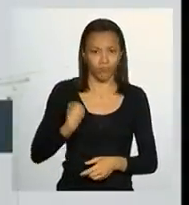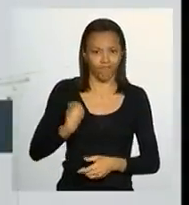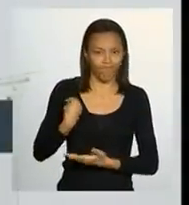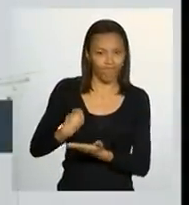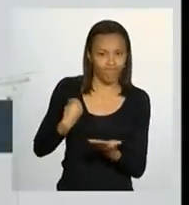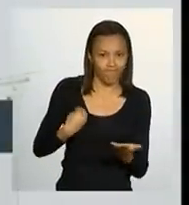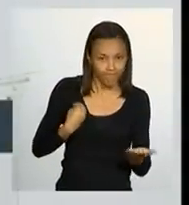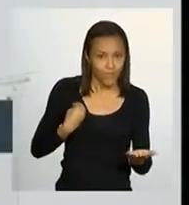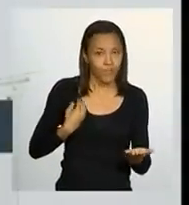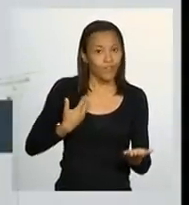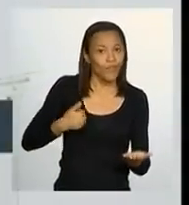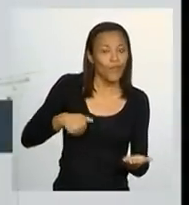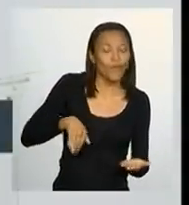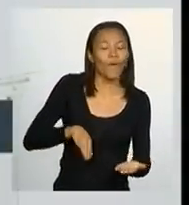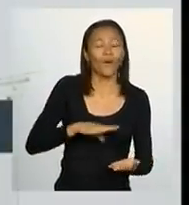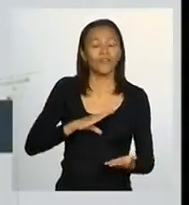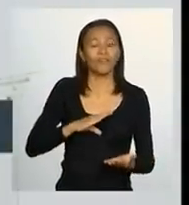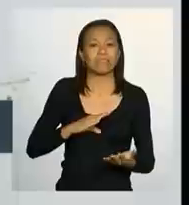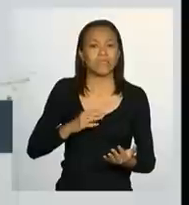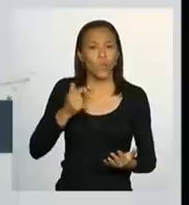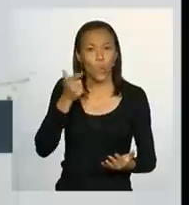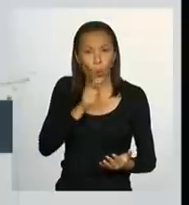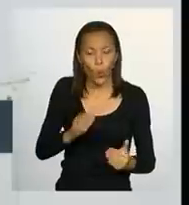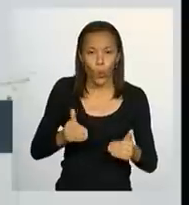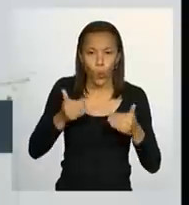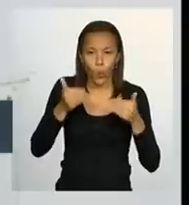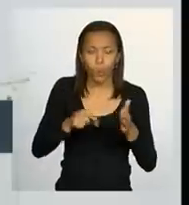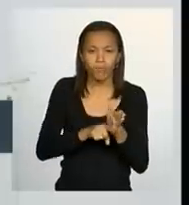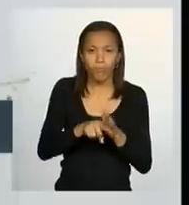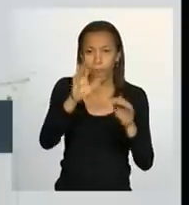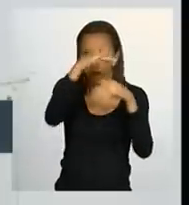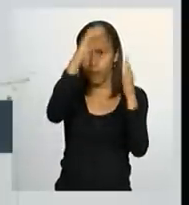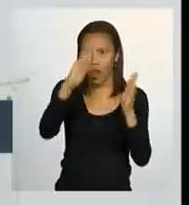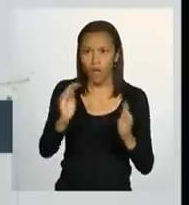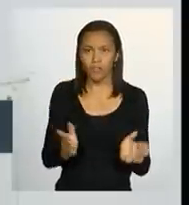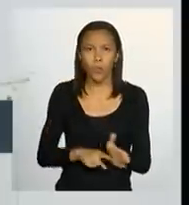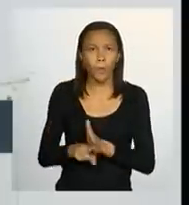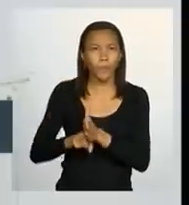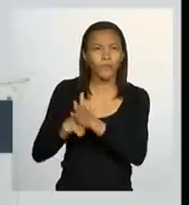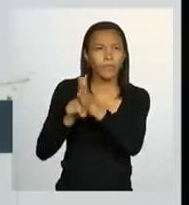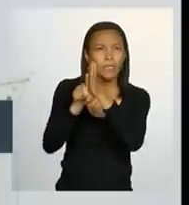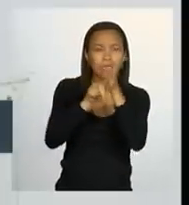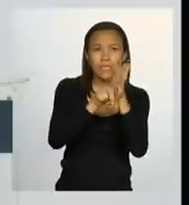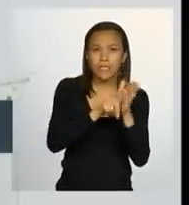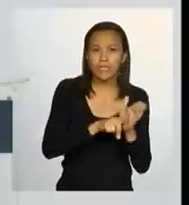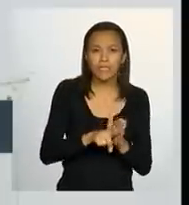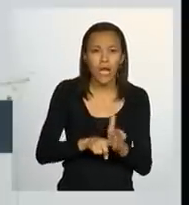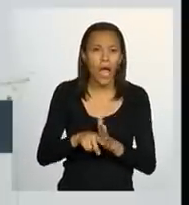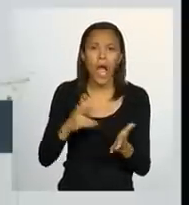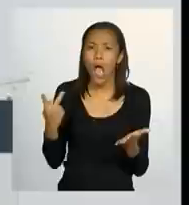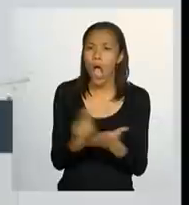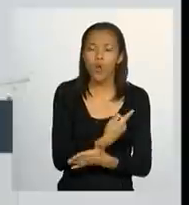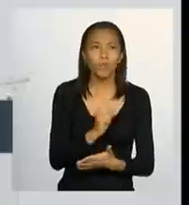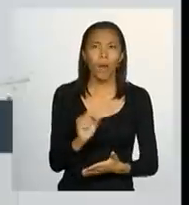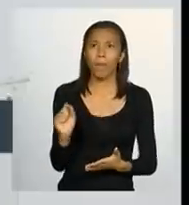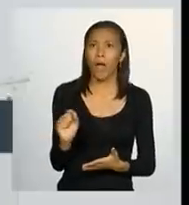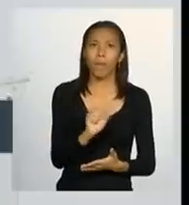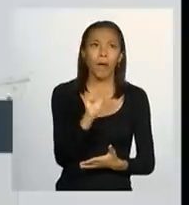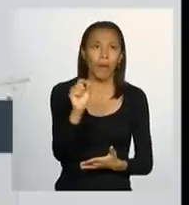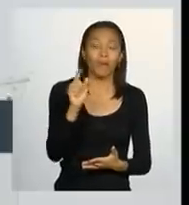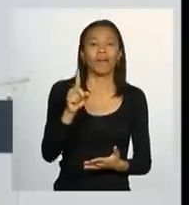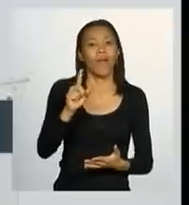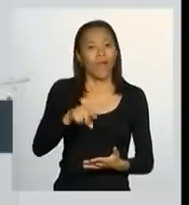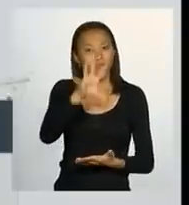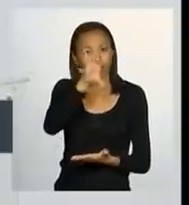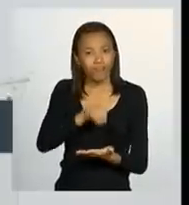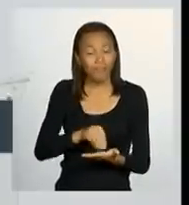eu acho que avançou bastante a questão do mapeamento, de nós termos as noções, foram ideias